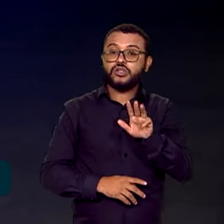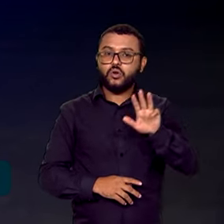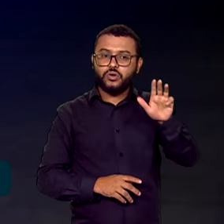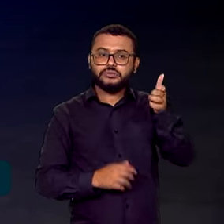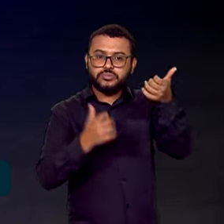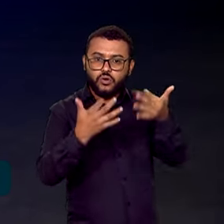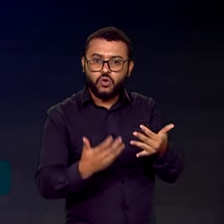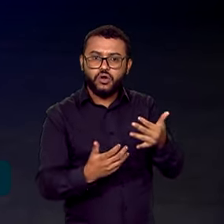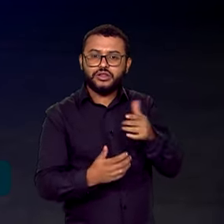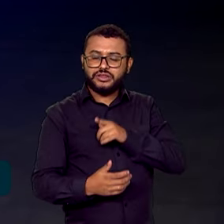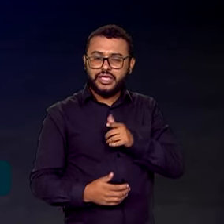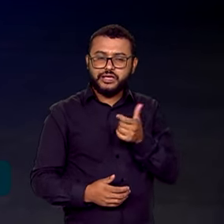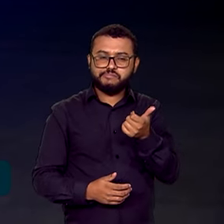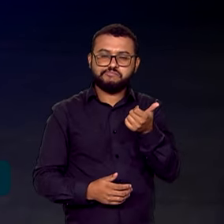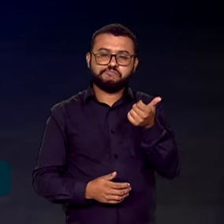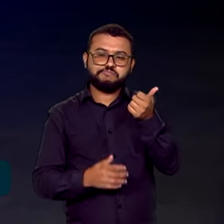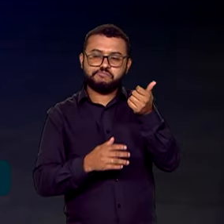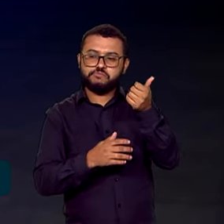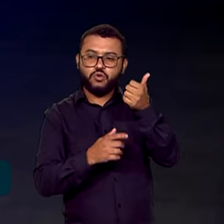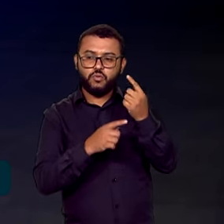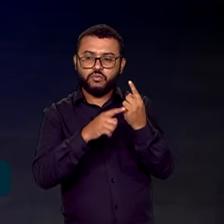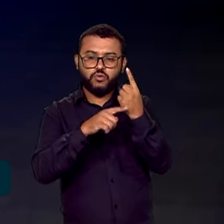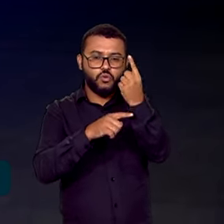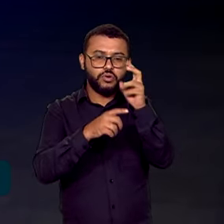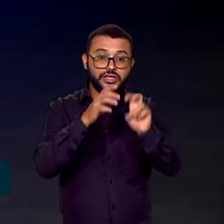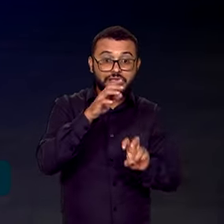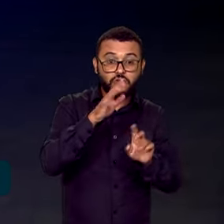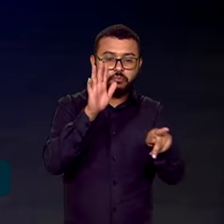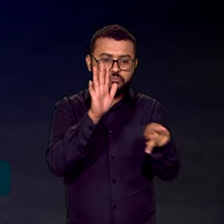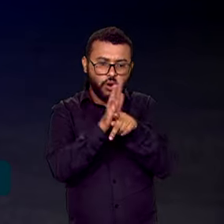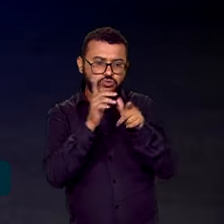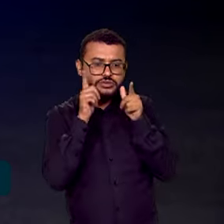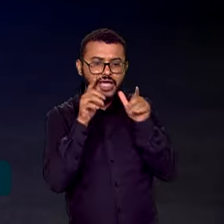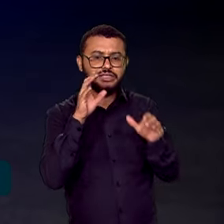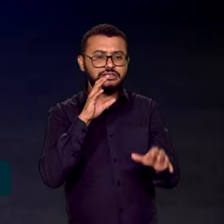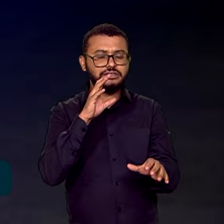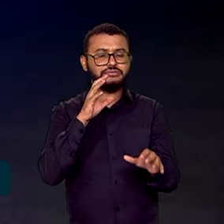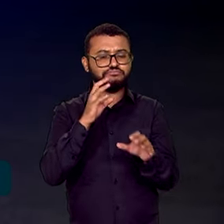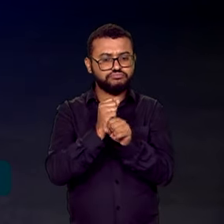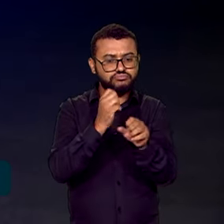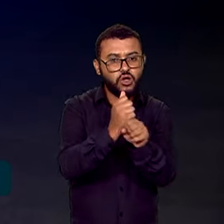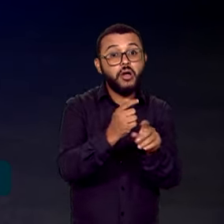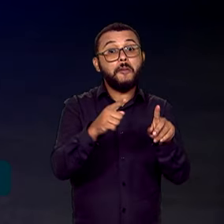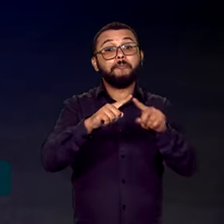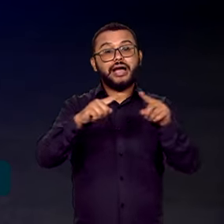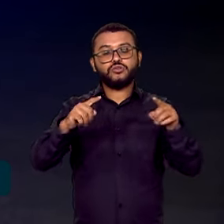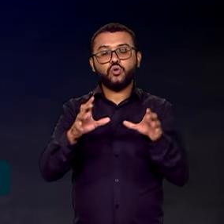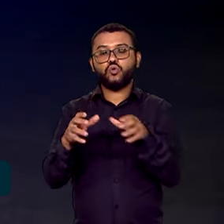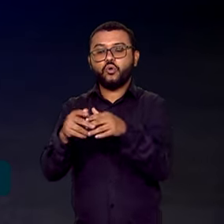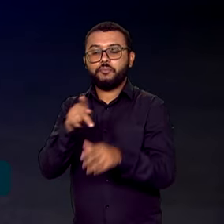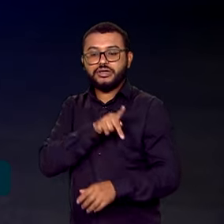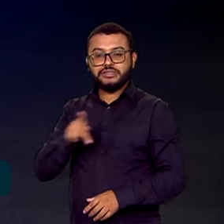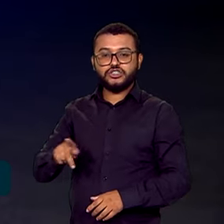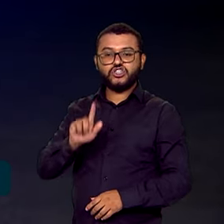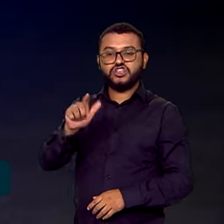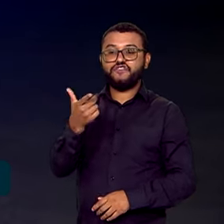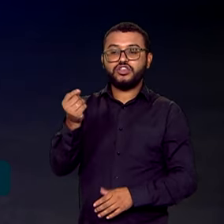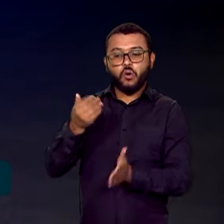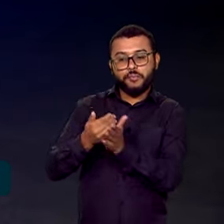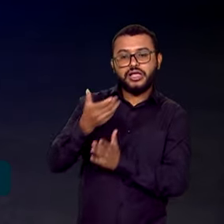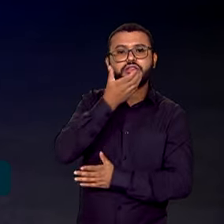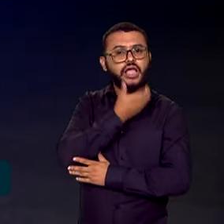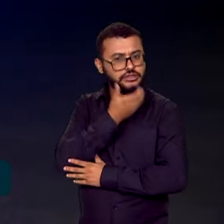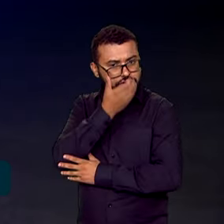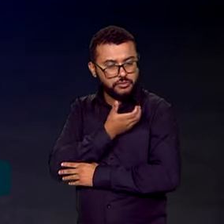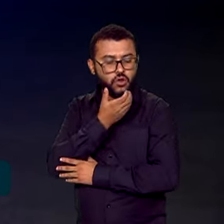está progredindo como esperado. Sobre a presidência brasileira do G20, que começa em dezembro, Lula